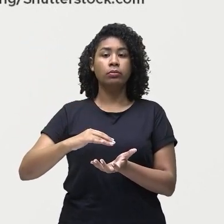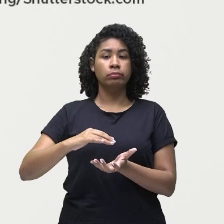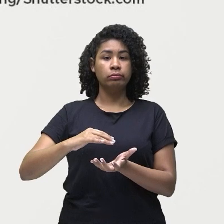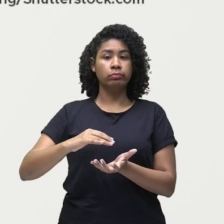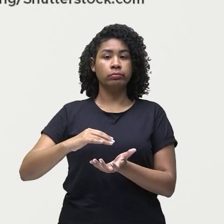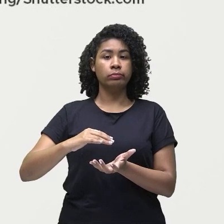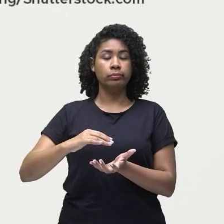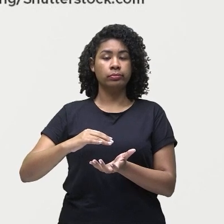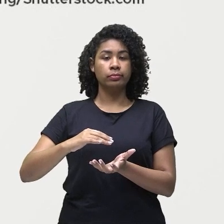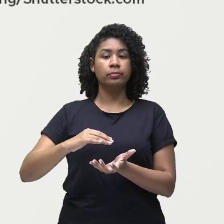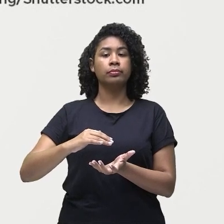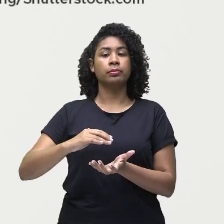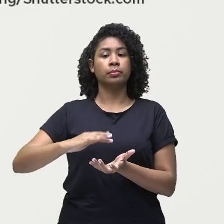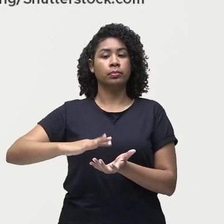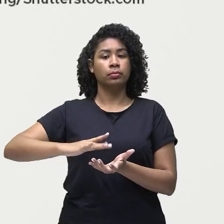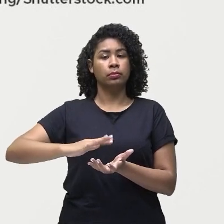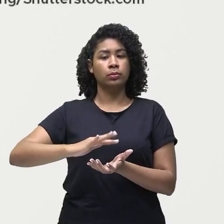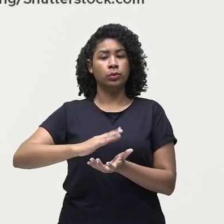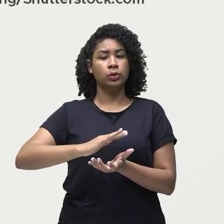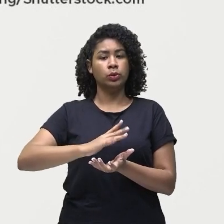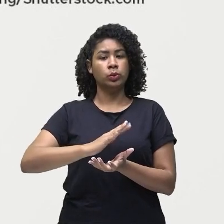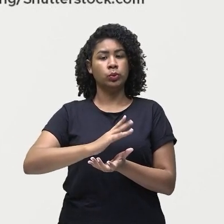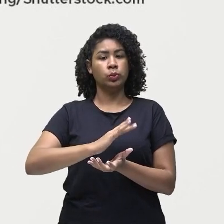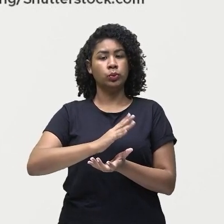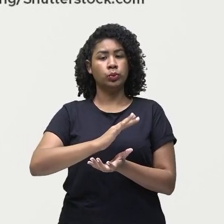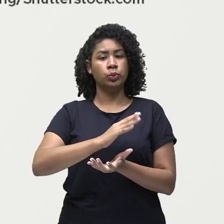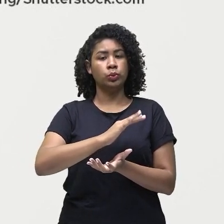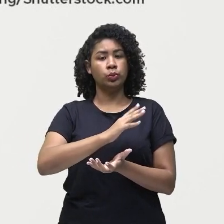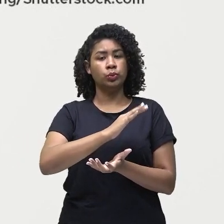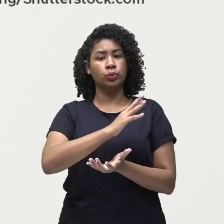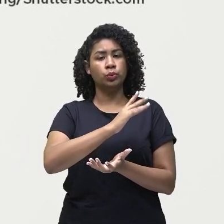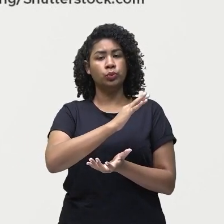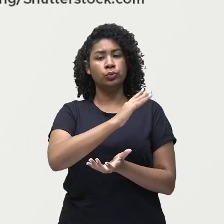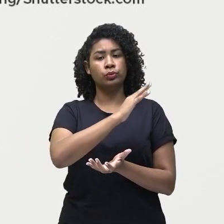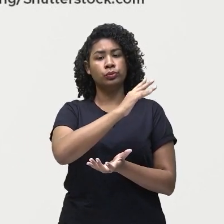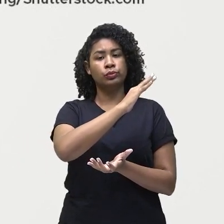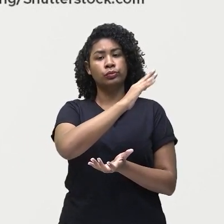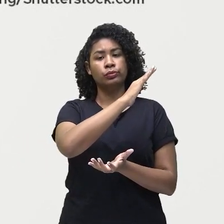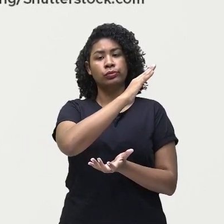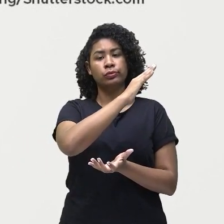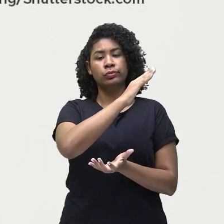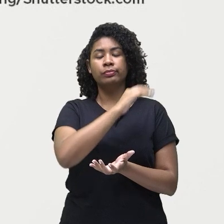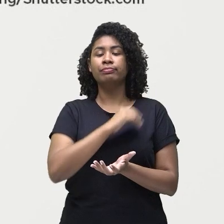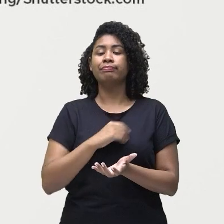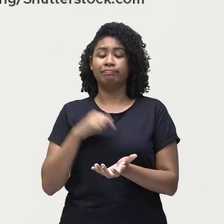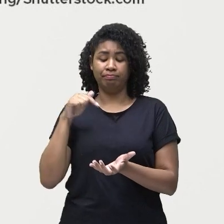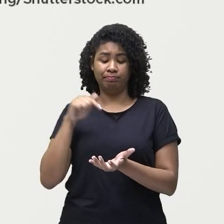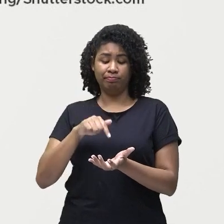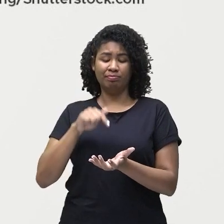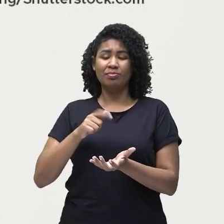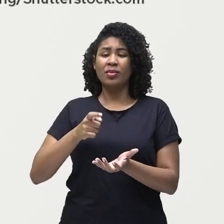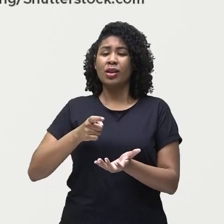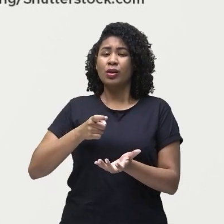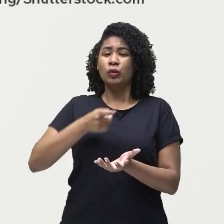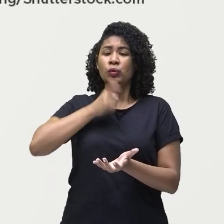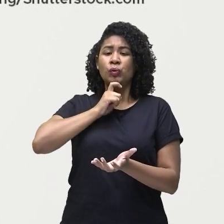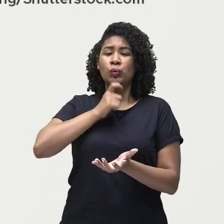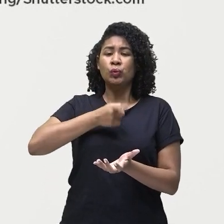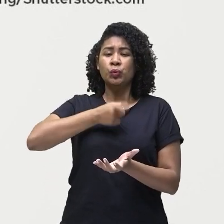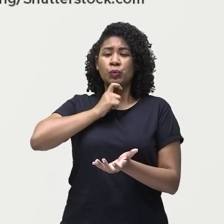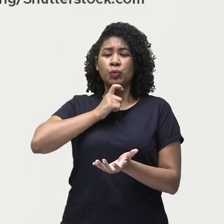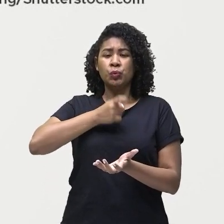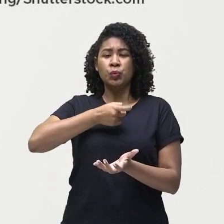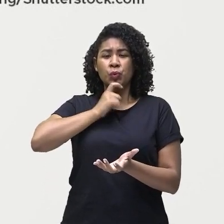de gases do efeito estufa e se não tivesse, retornaria novamente para a